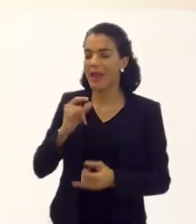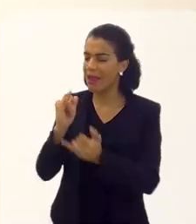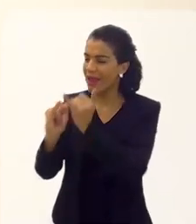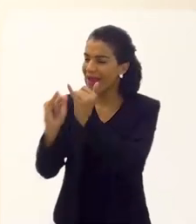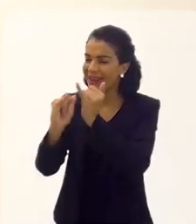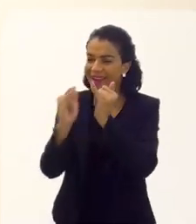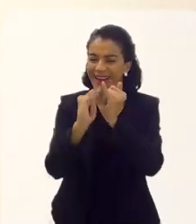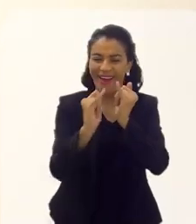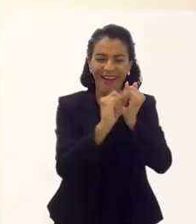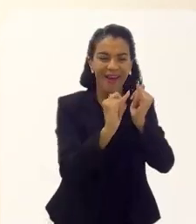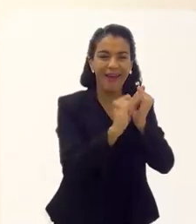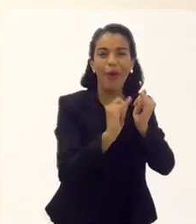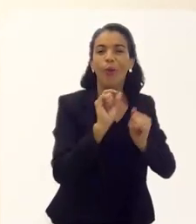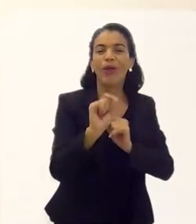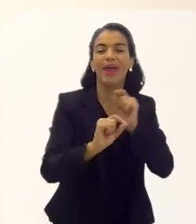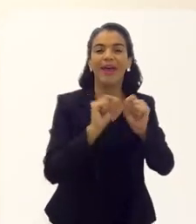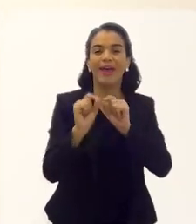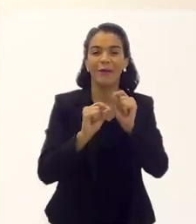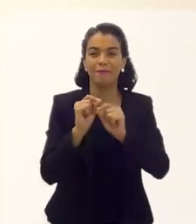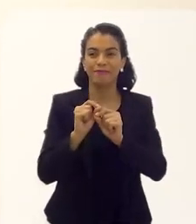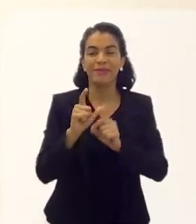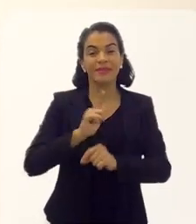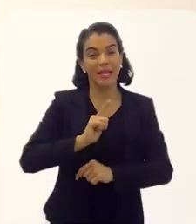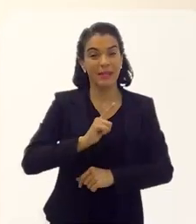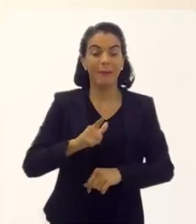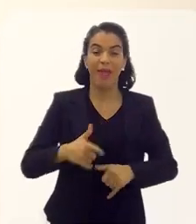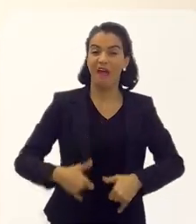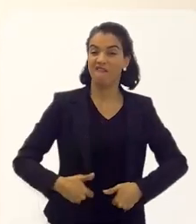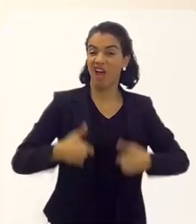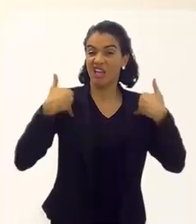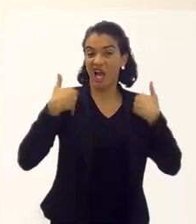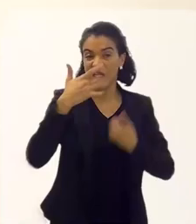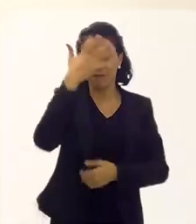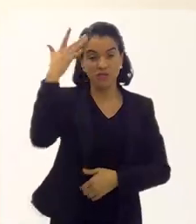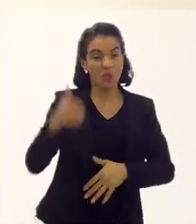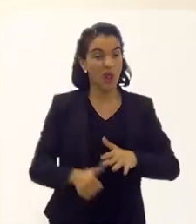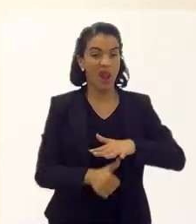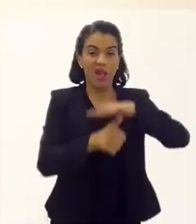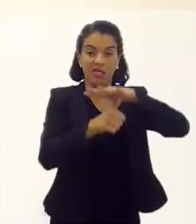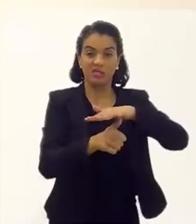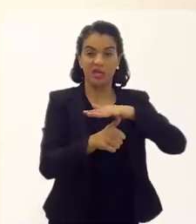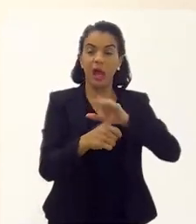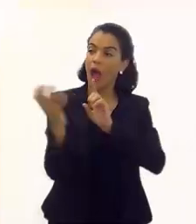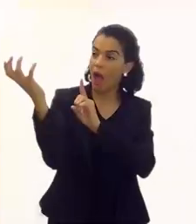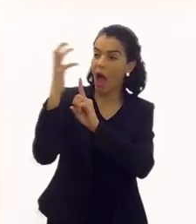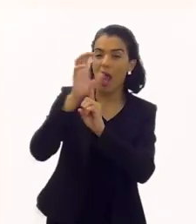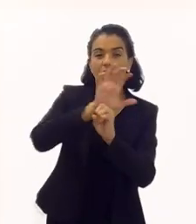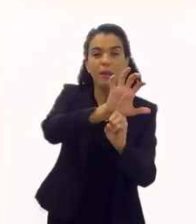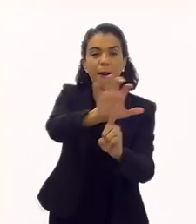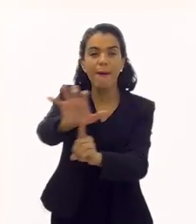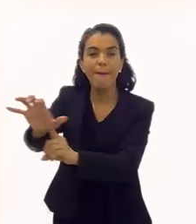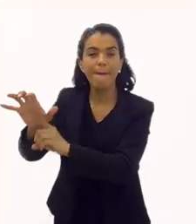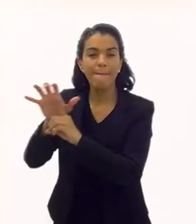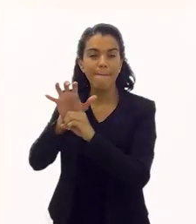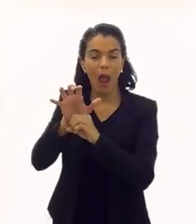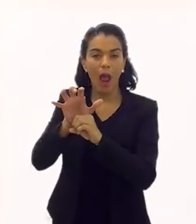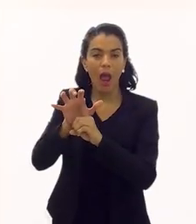muito em comum. É a vaidade de quem está à frente delas é que te bitolam